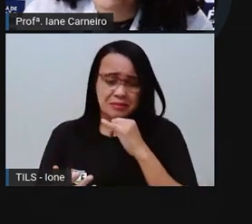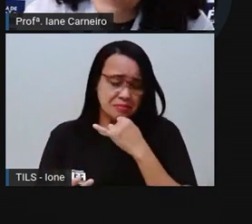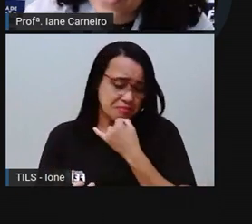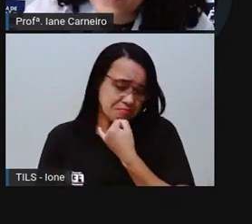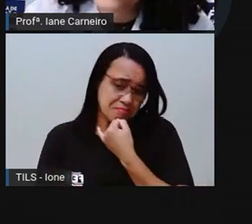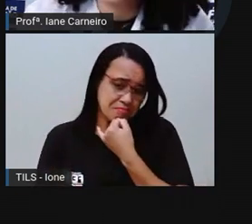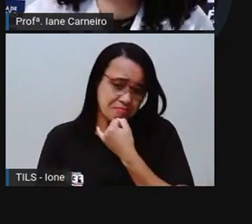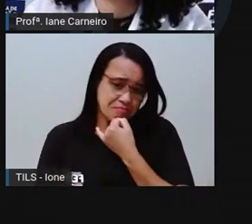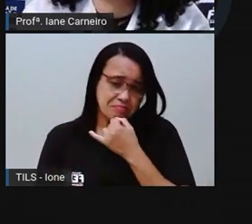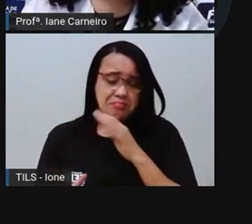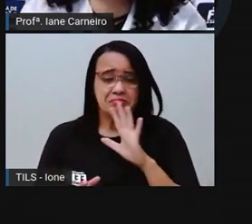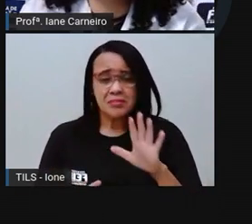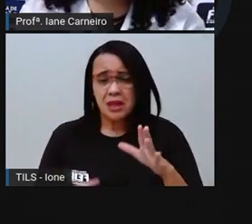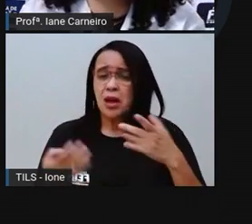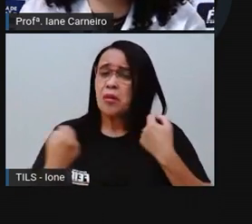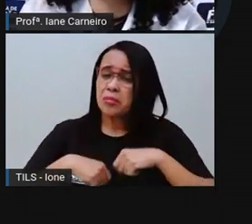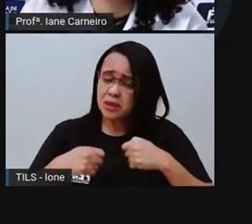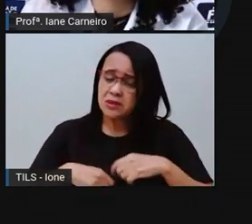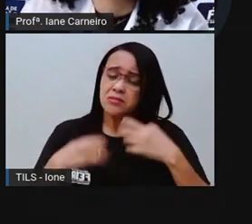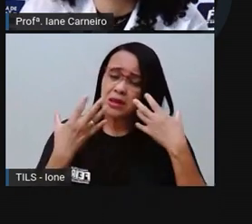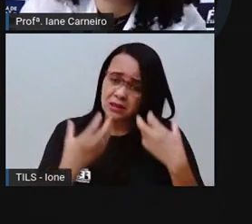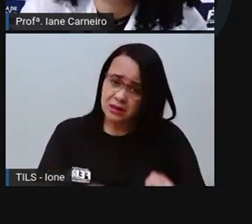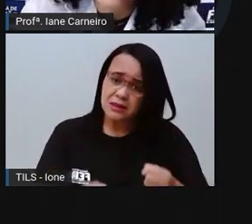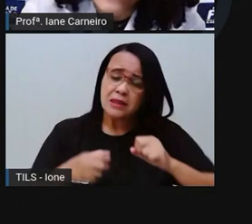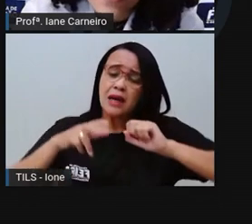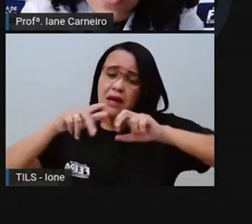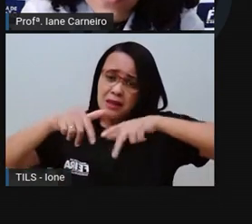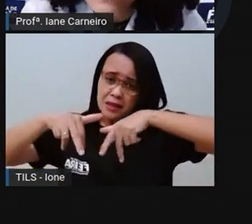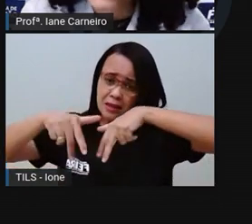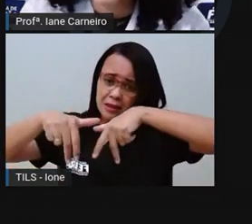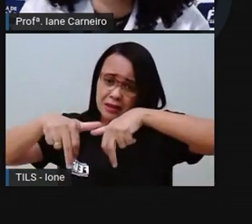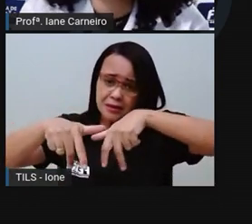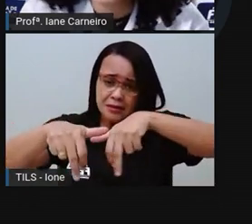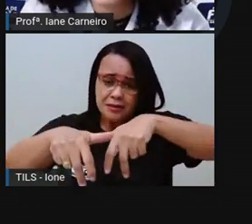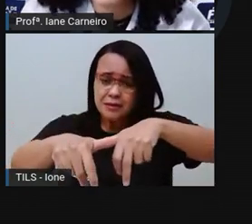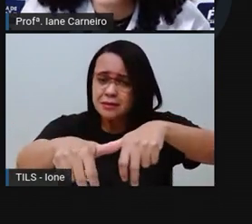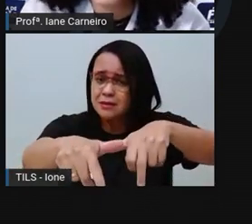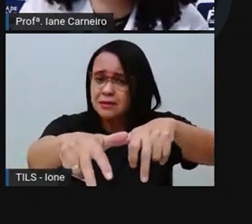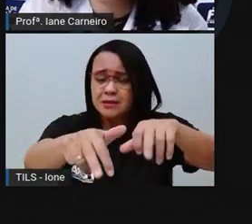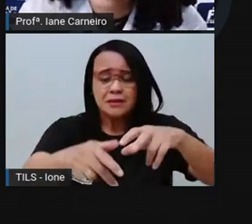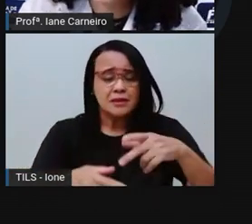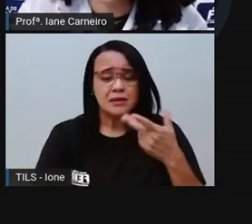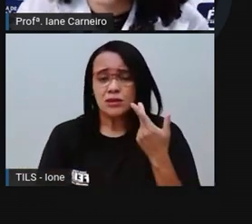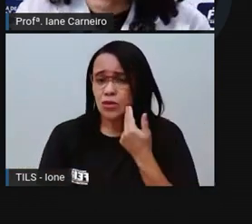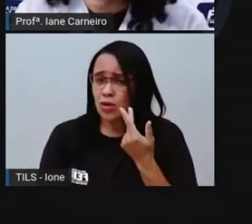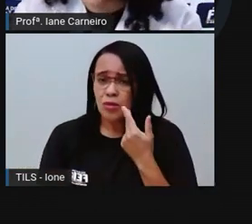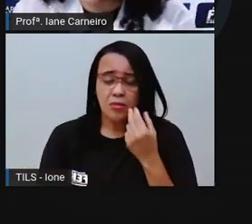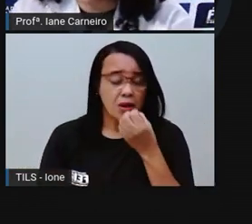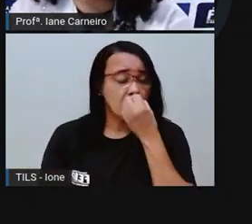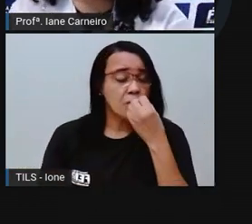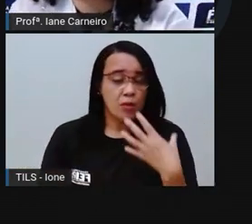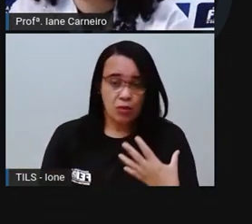conformar e ficar andando com minhas sem perninhas e ainda achar bom.